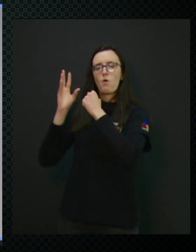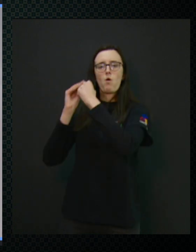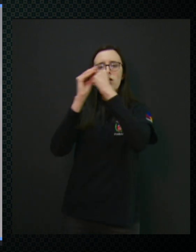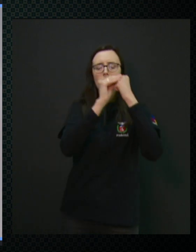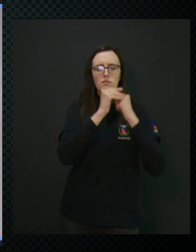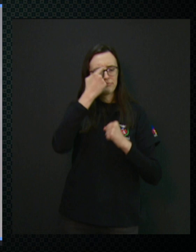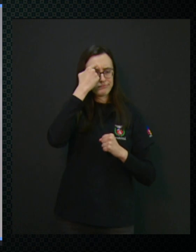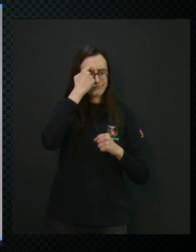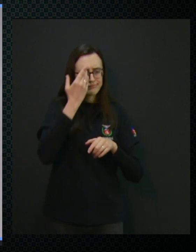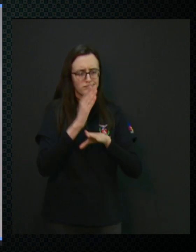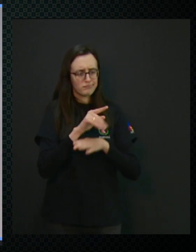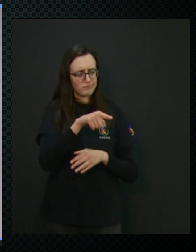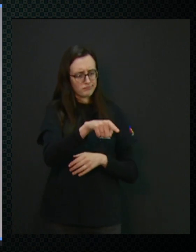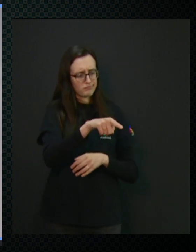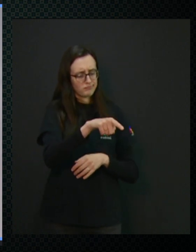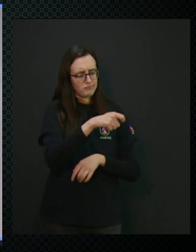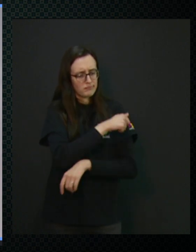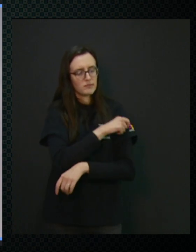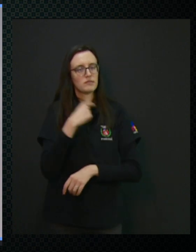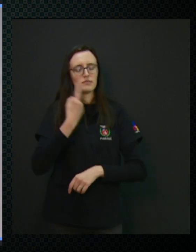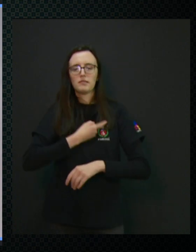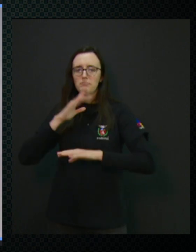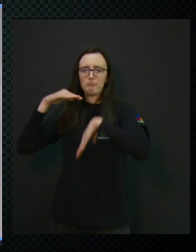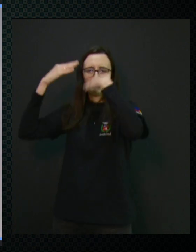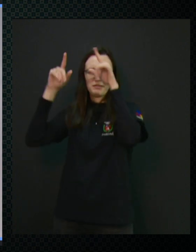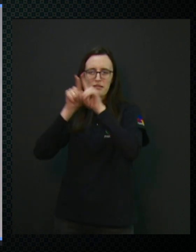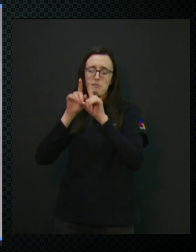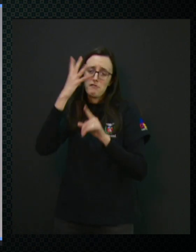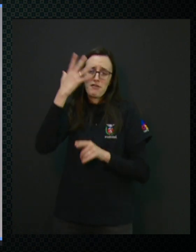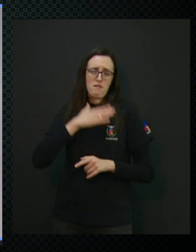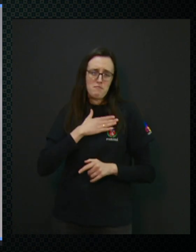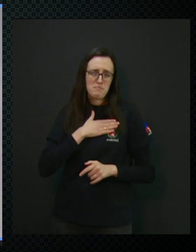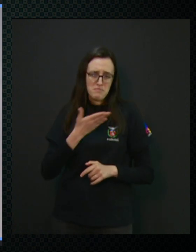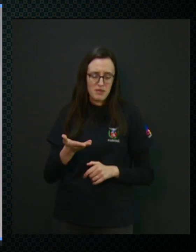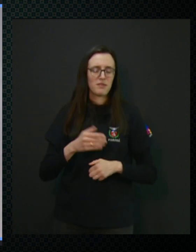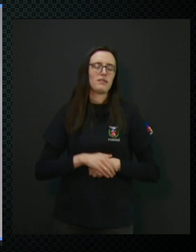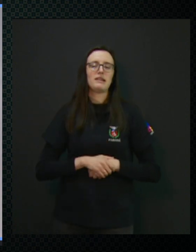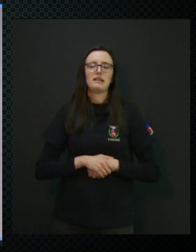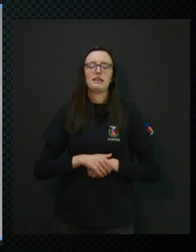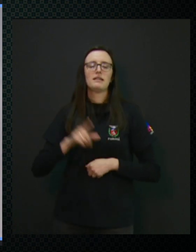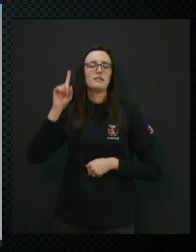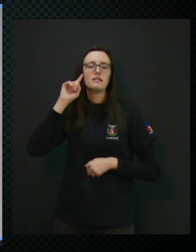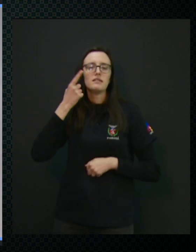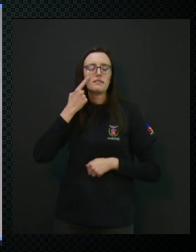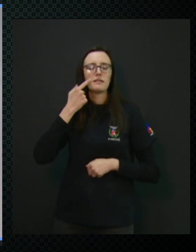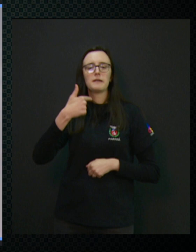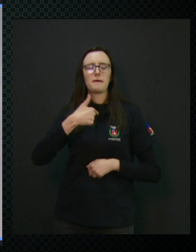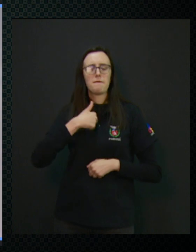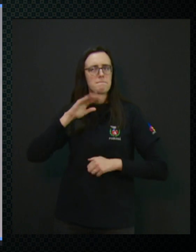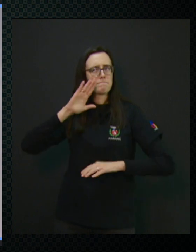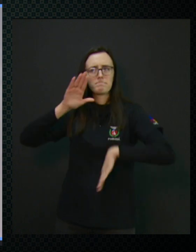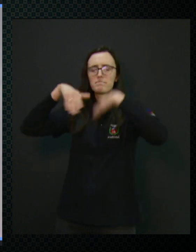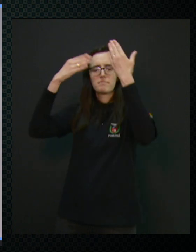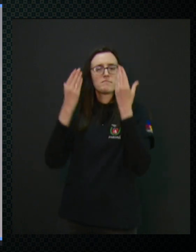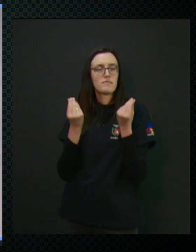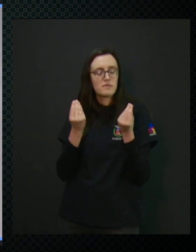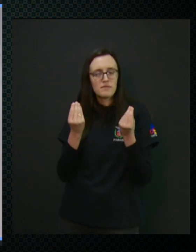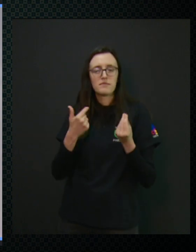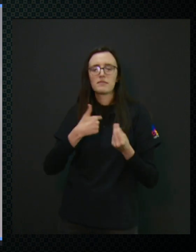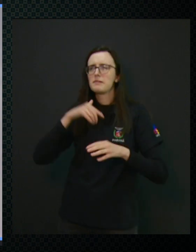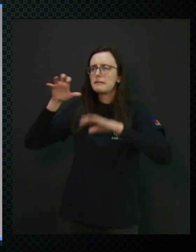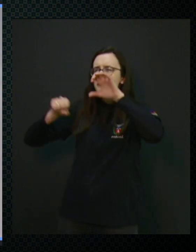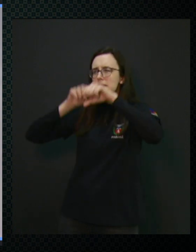ajudar aquele aluno, nós crescemos muito e foi isso que aconteceu comigo, a surdo-cegueira fez eu crescer muito, buscar muita